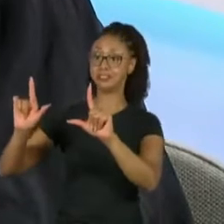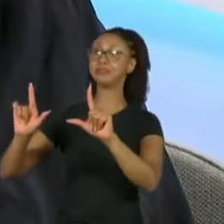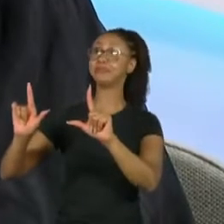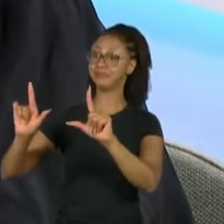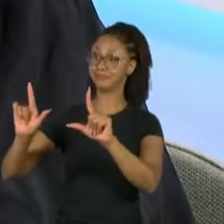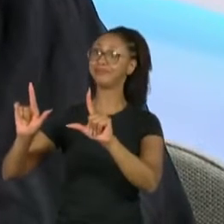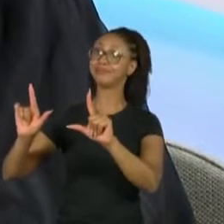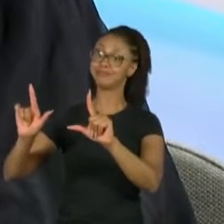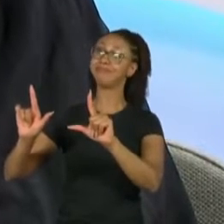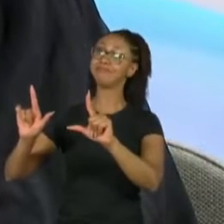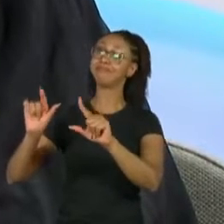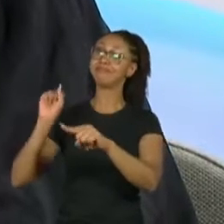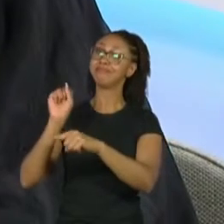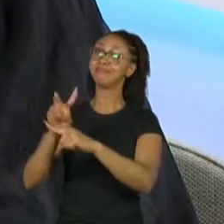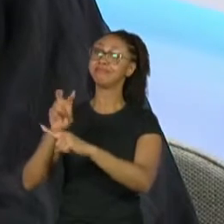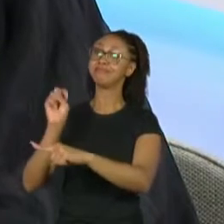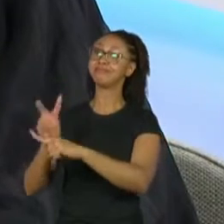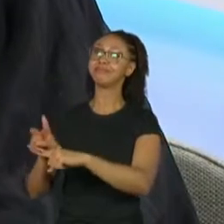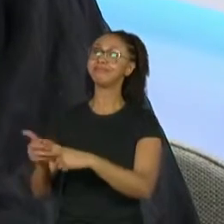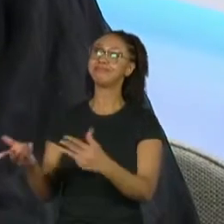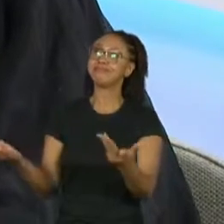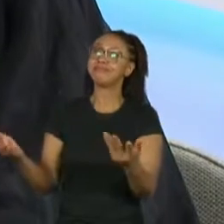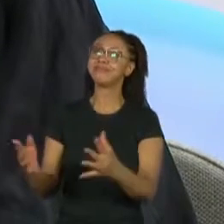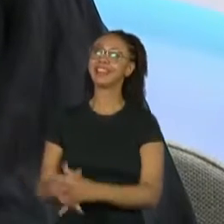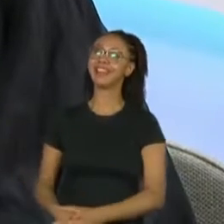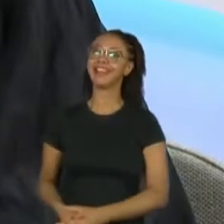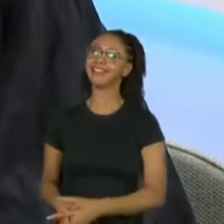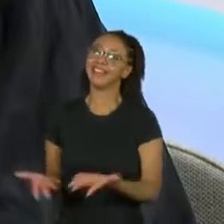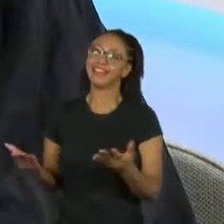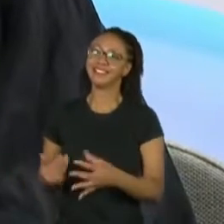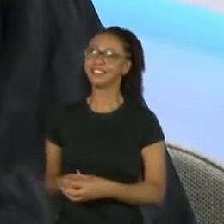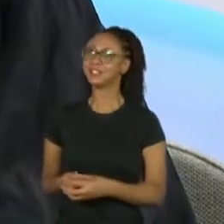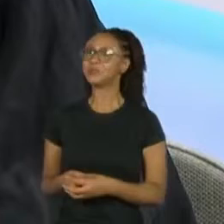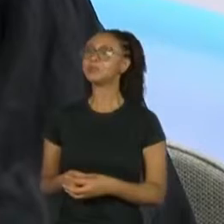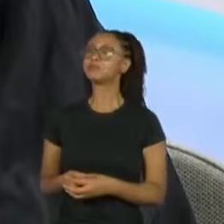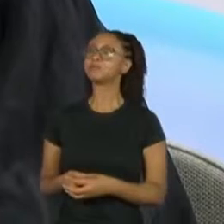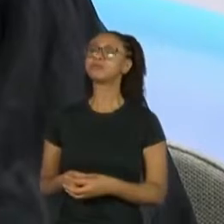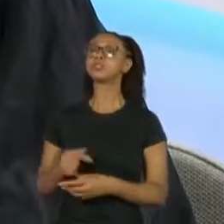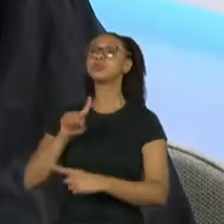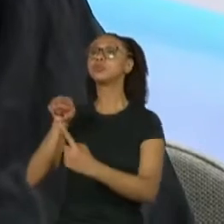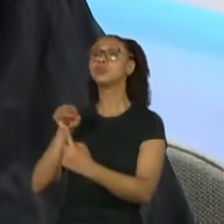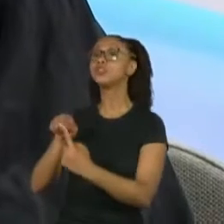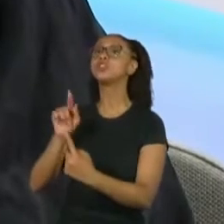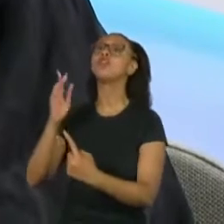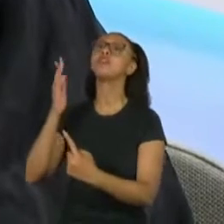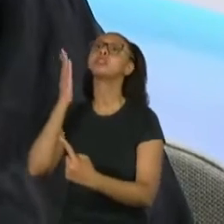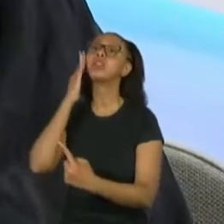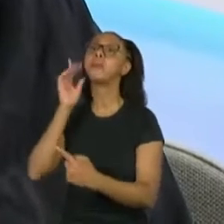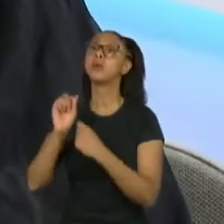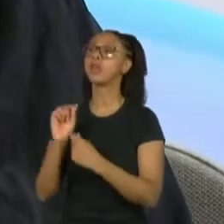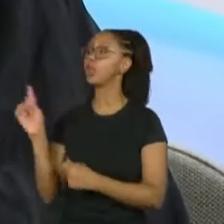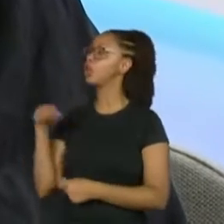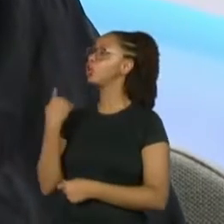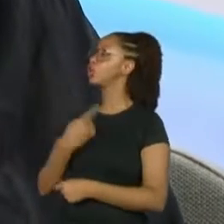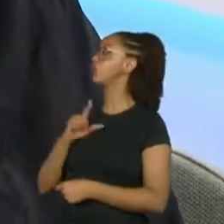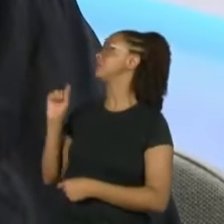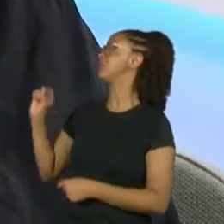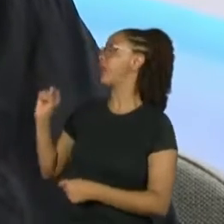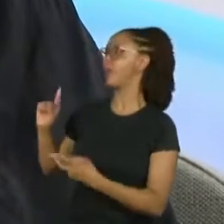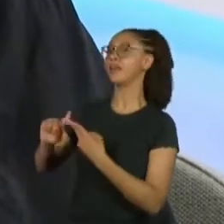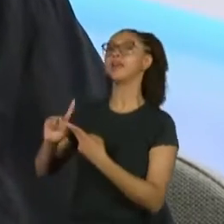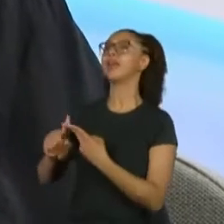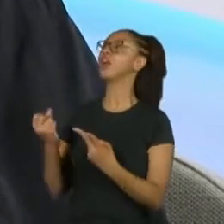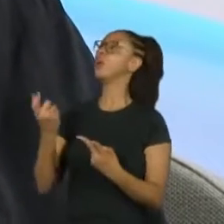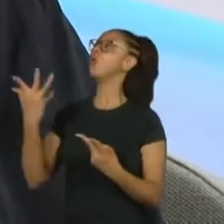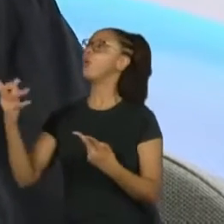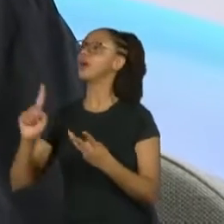é isso. E a ideia era dizer quem somos, quantos somos e onde estamos. estamos. A gente